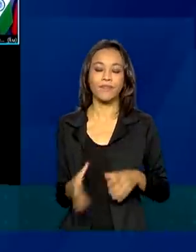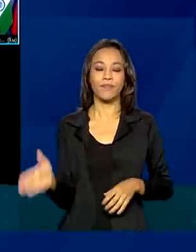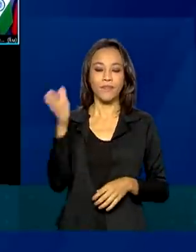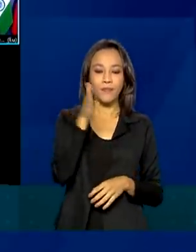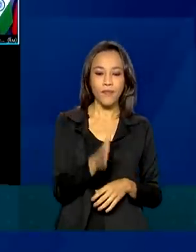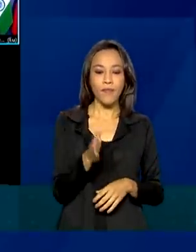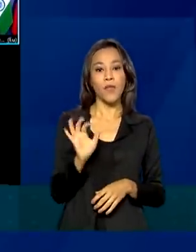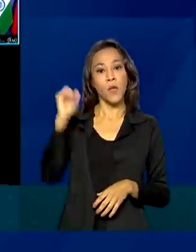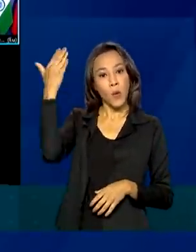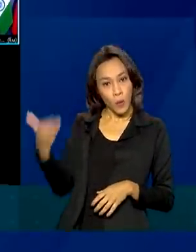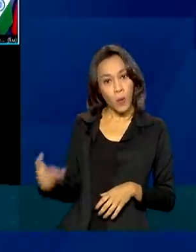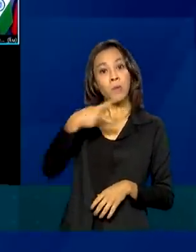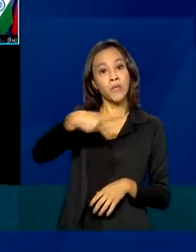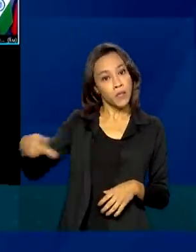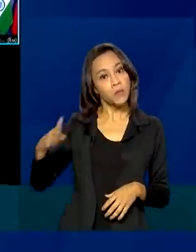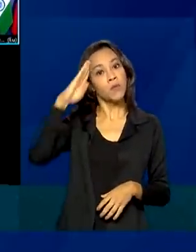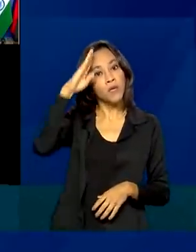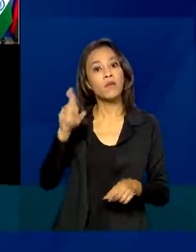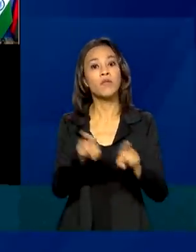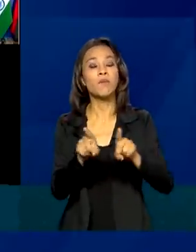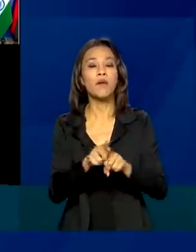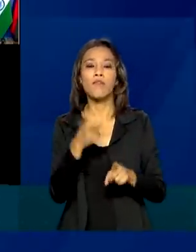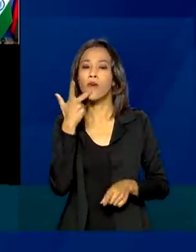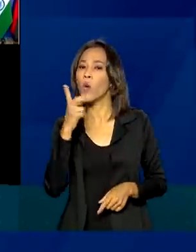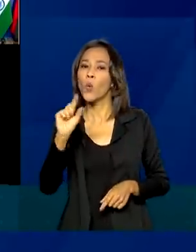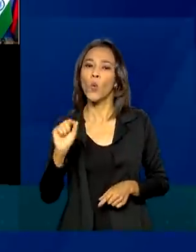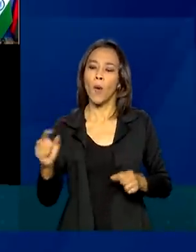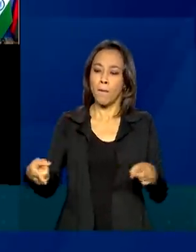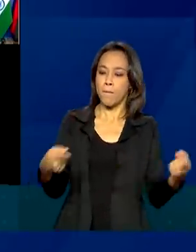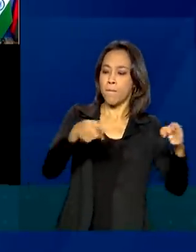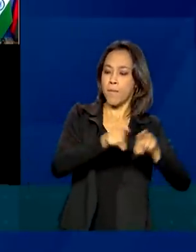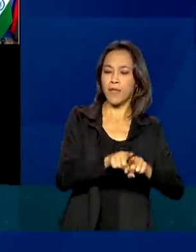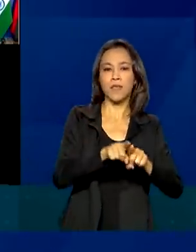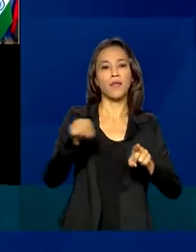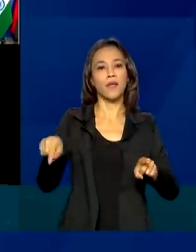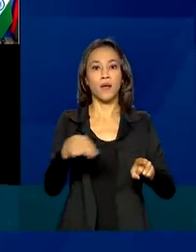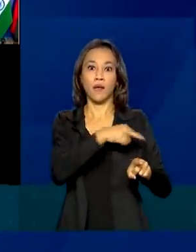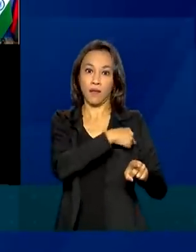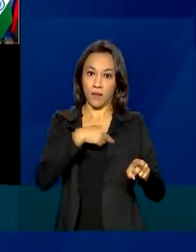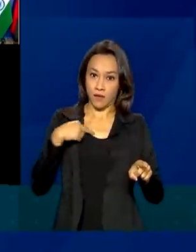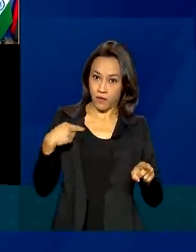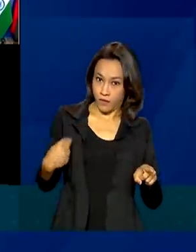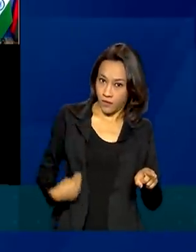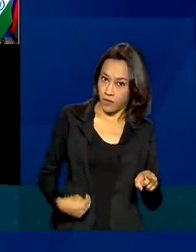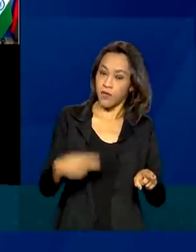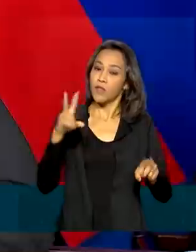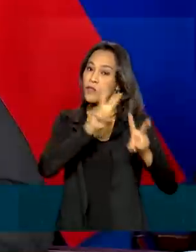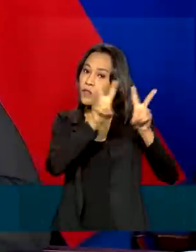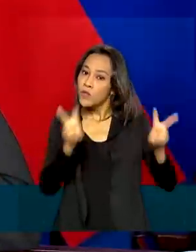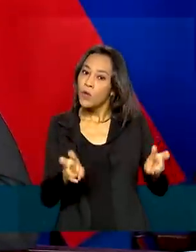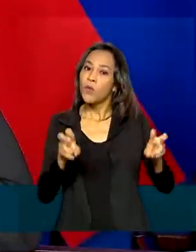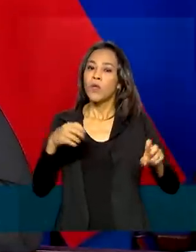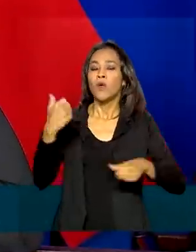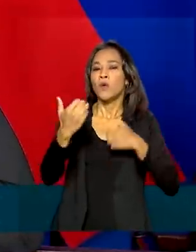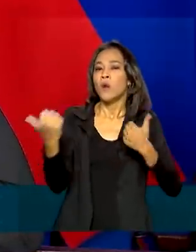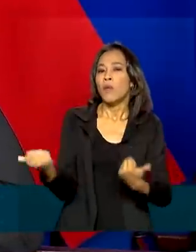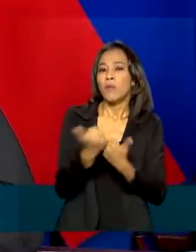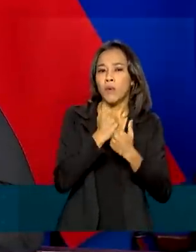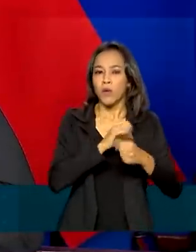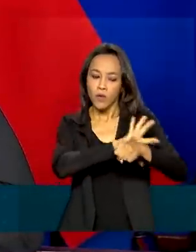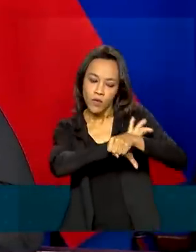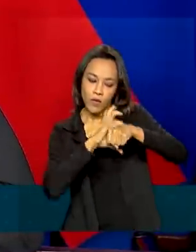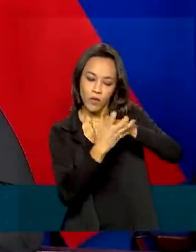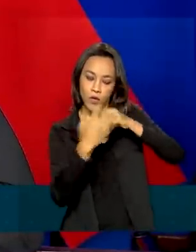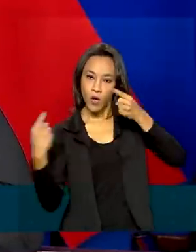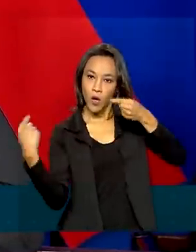presidente Bolsonaro também destacou a parceria da China na imunização contra a Covid-19. Esta parceria